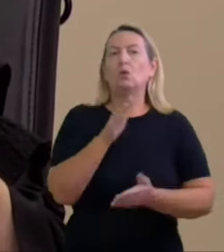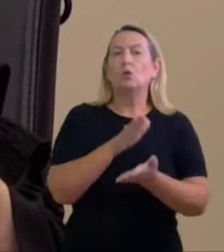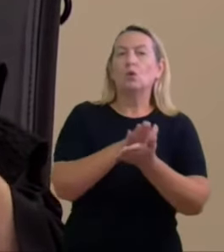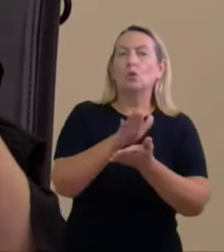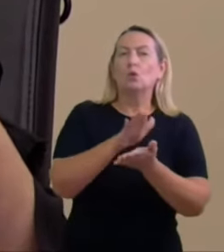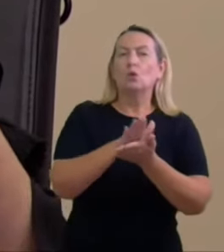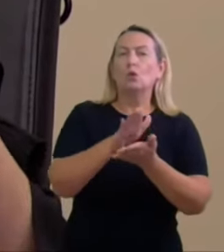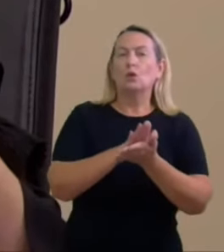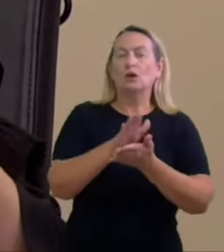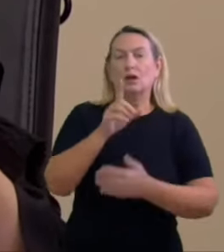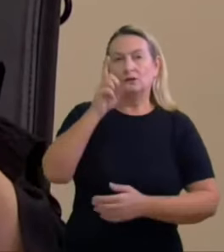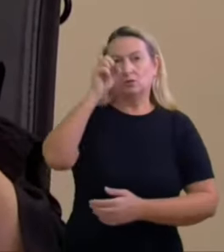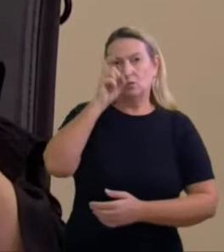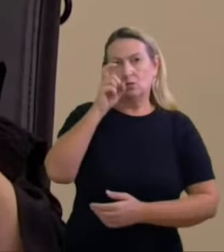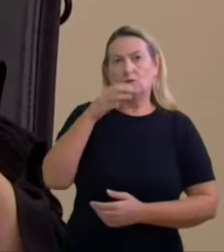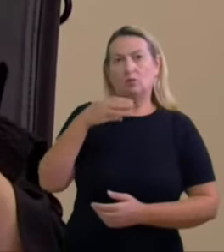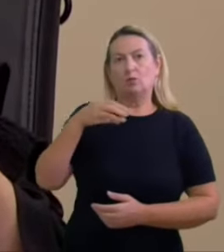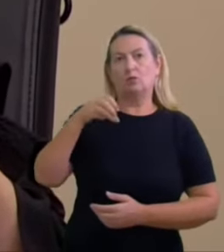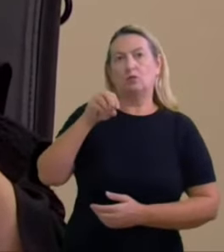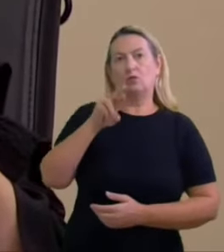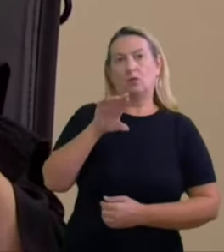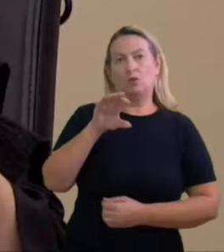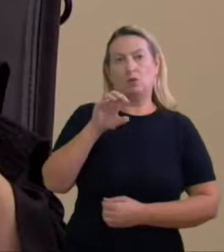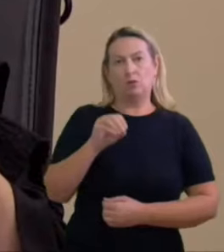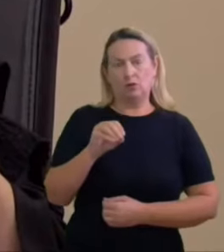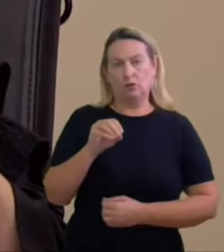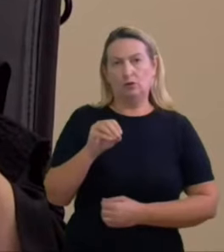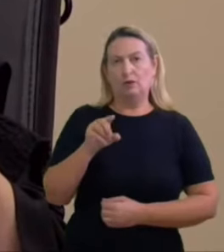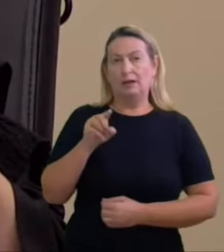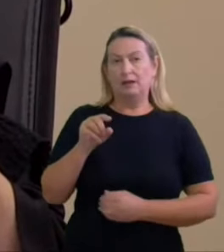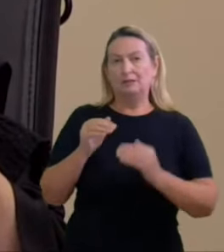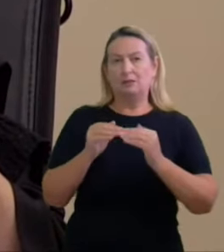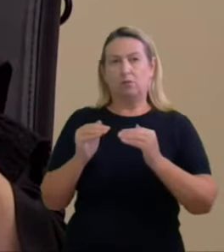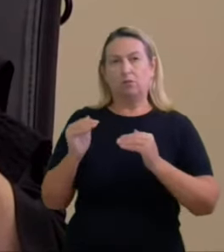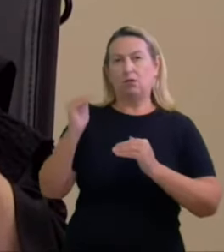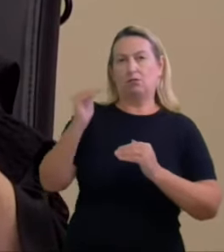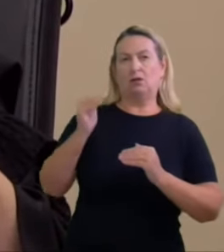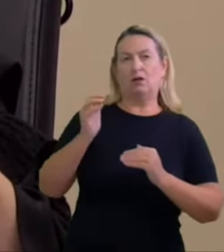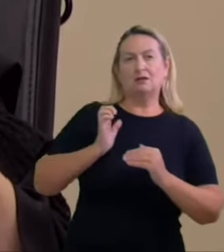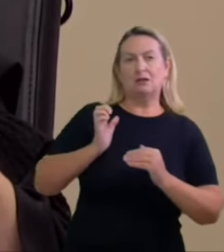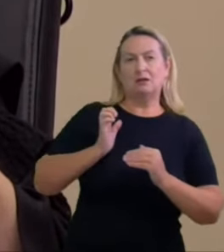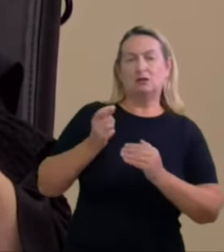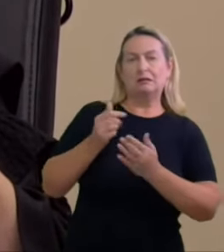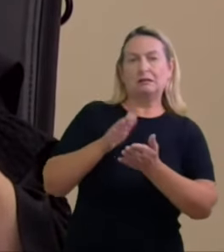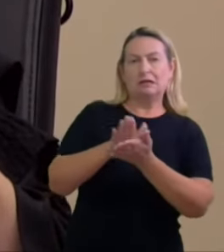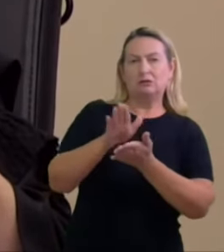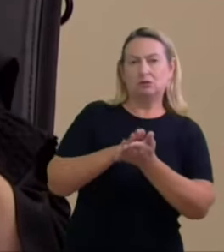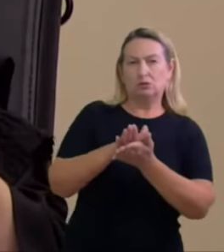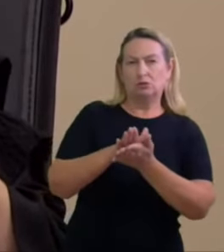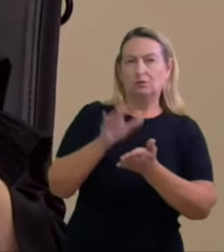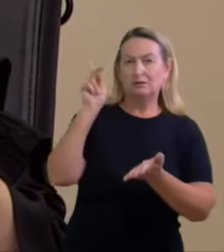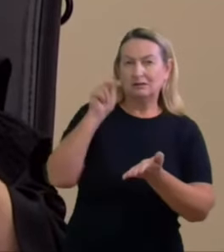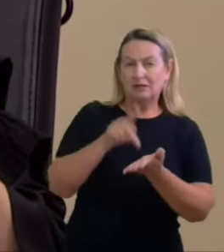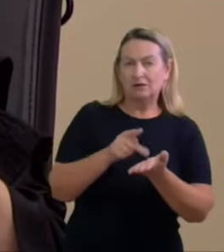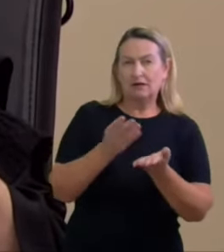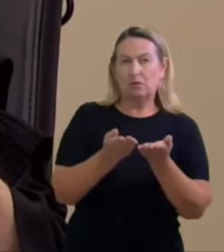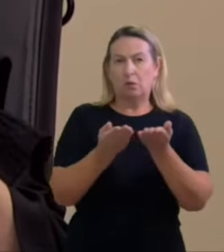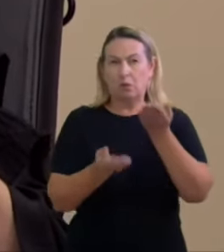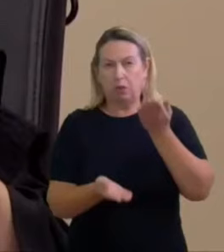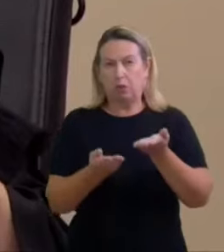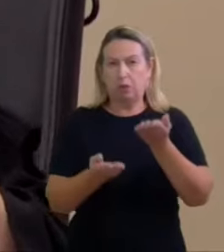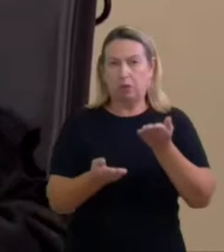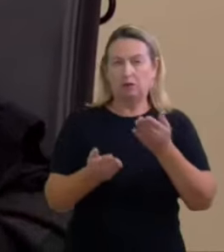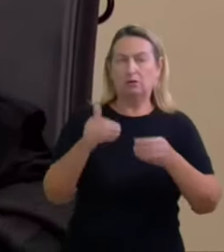identificando assim também se esse excesso teve o potencial de causar desequilíbrio mas vamos deixar isso de lado no núcleo da